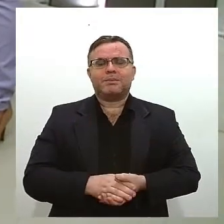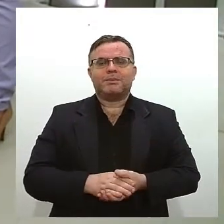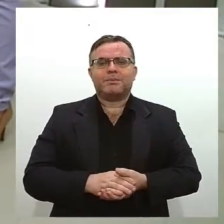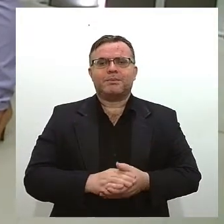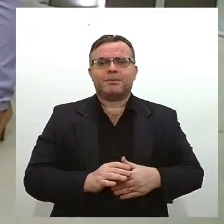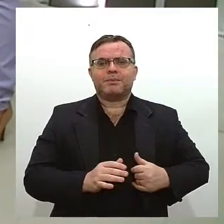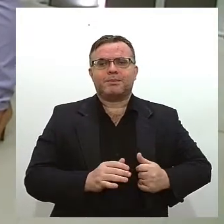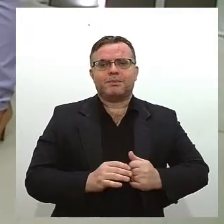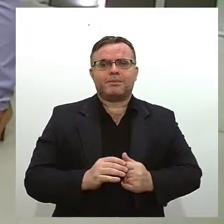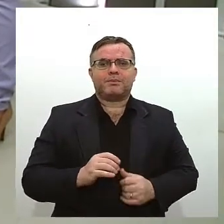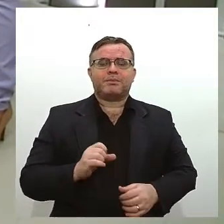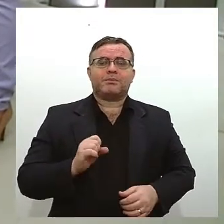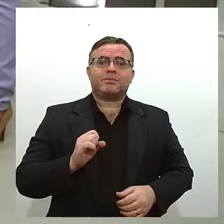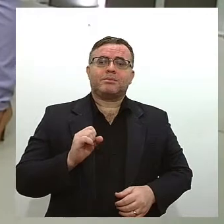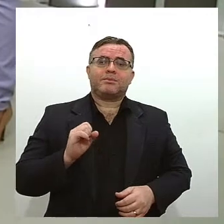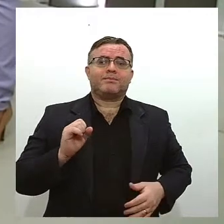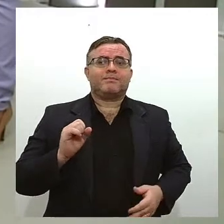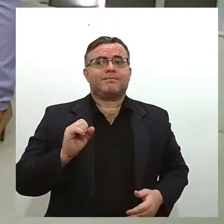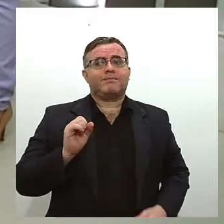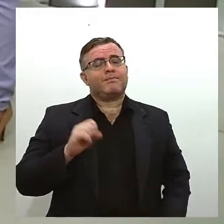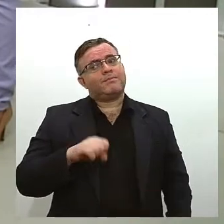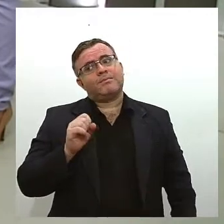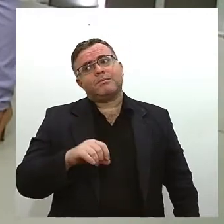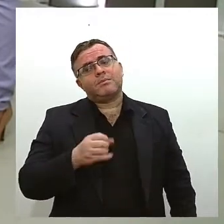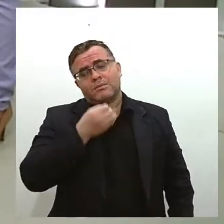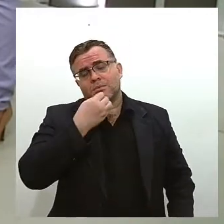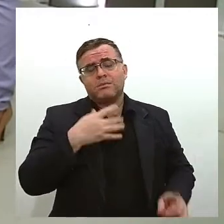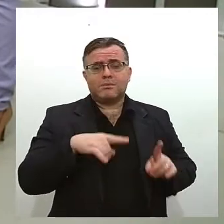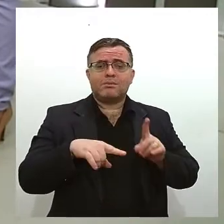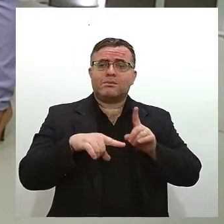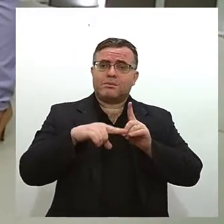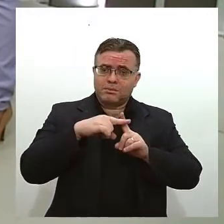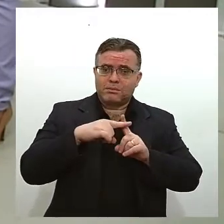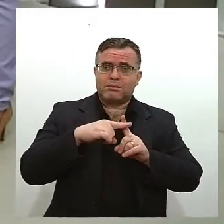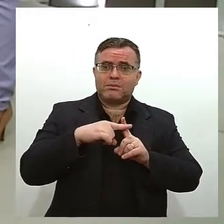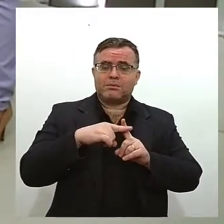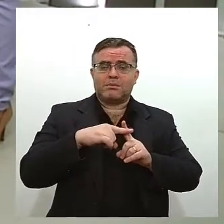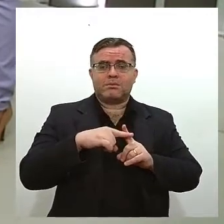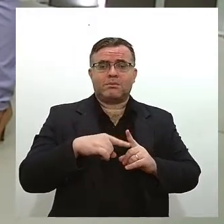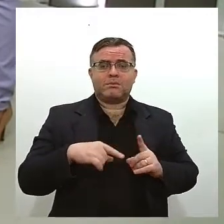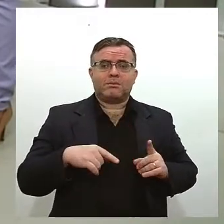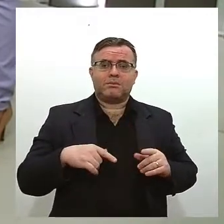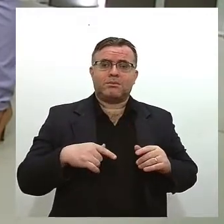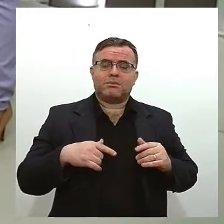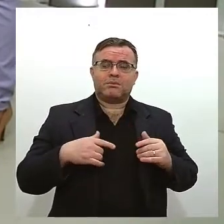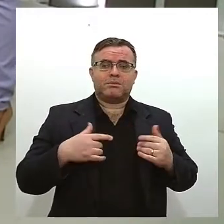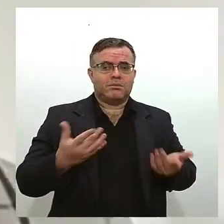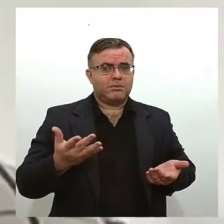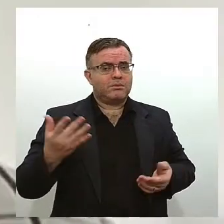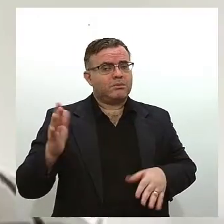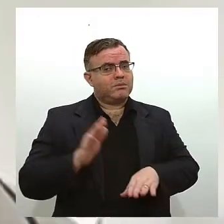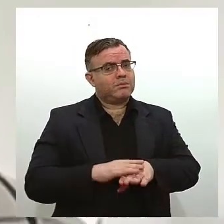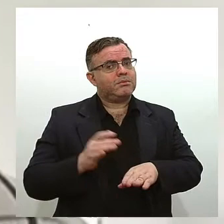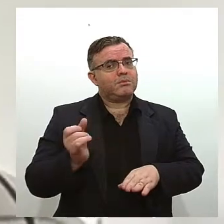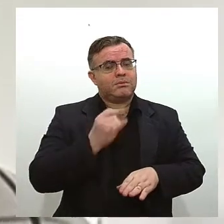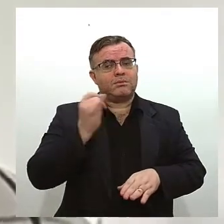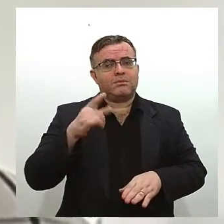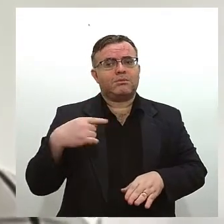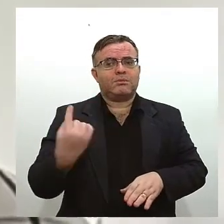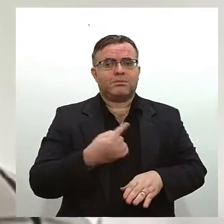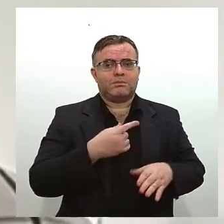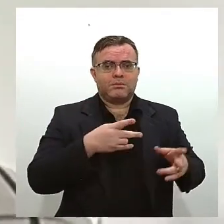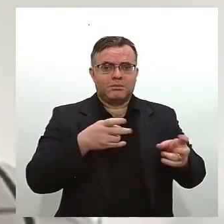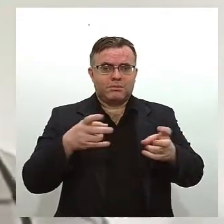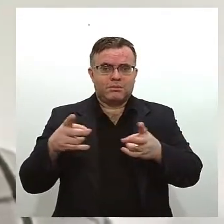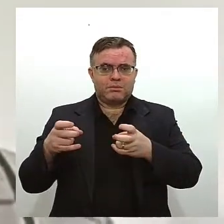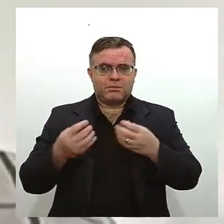Sim, é um número positivo sim e o mais importante é a gente começar a observar que a gente